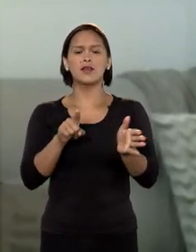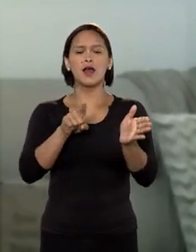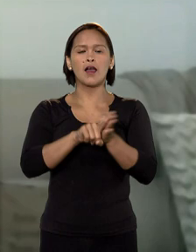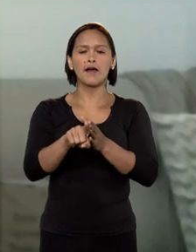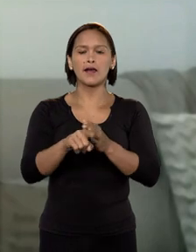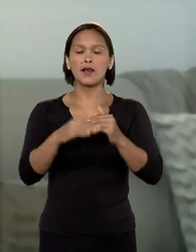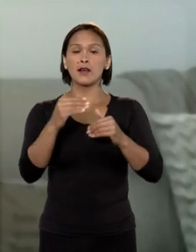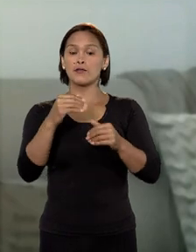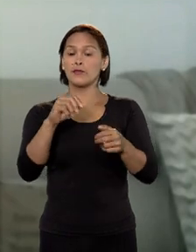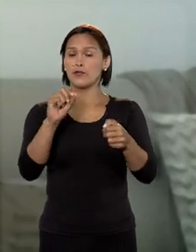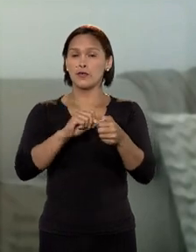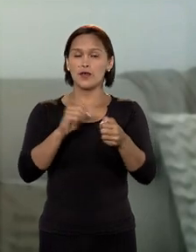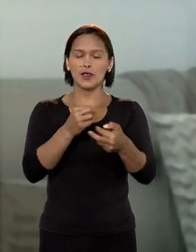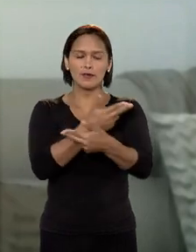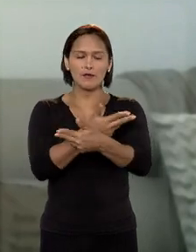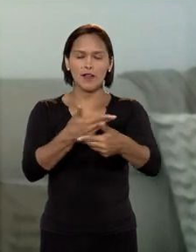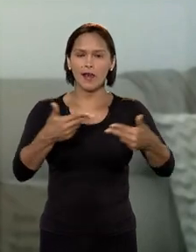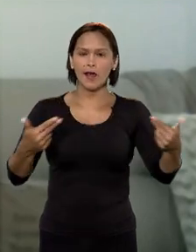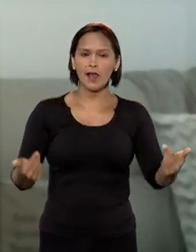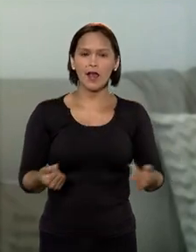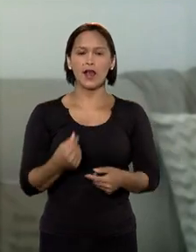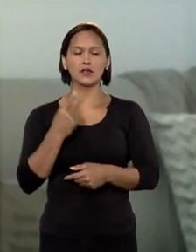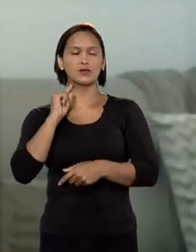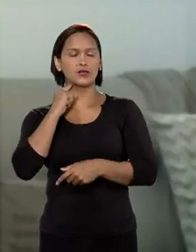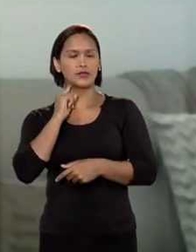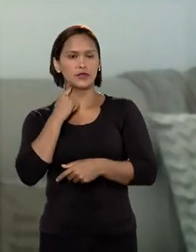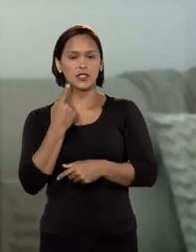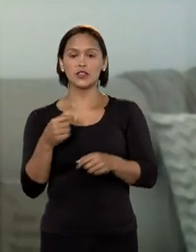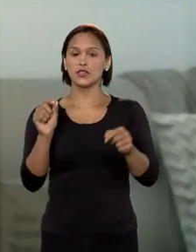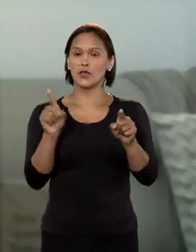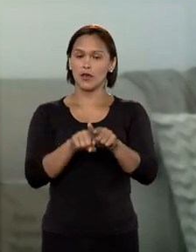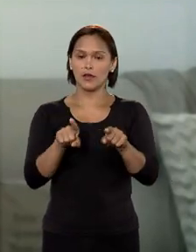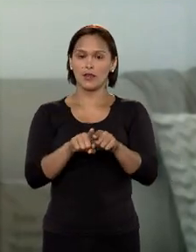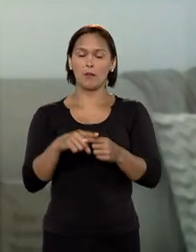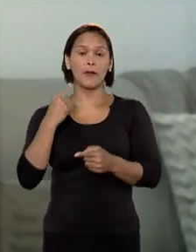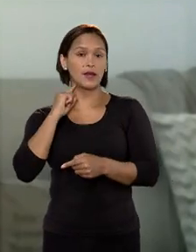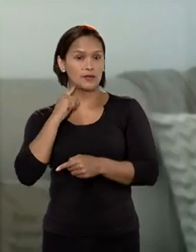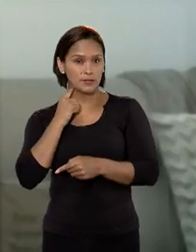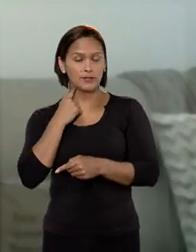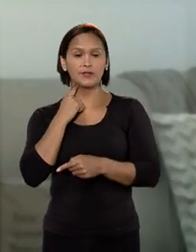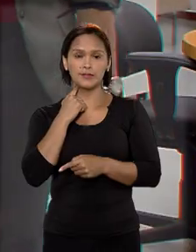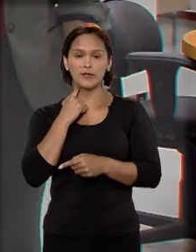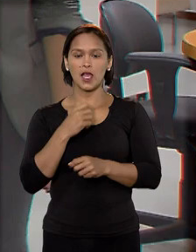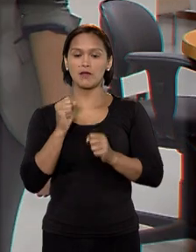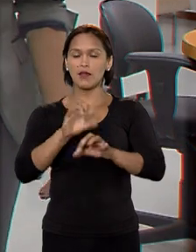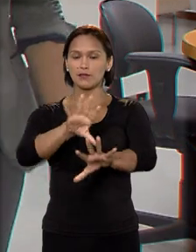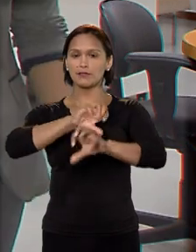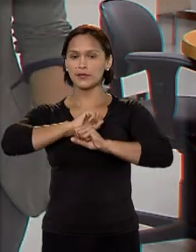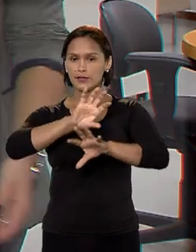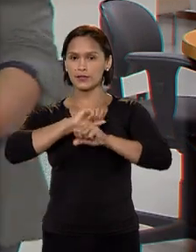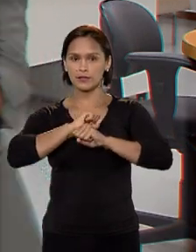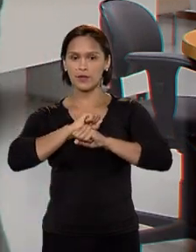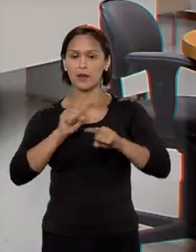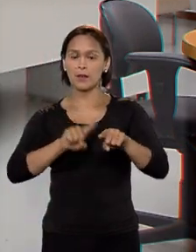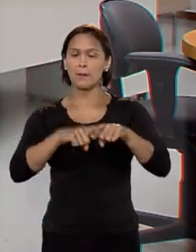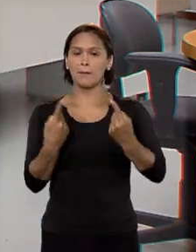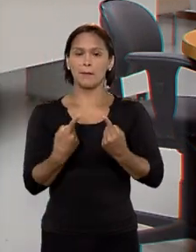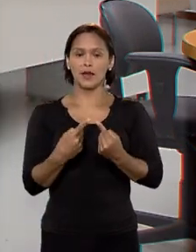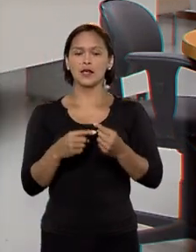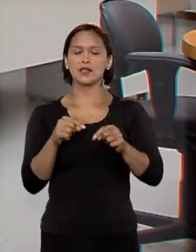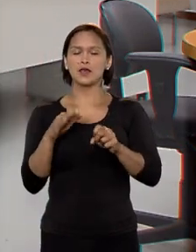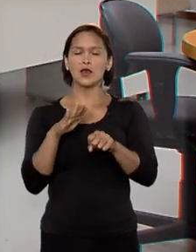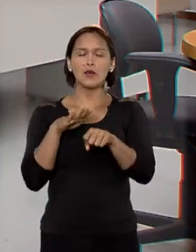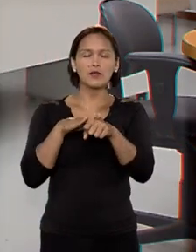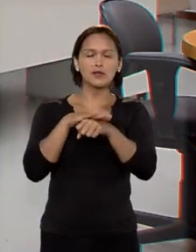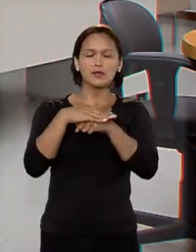questão da produção do resíduo. E o fato desse resíduo ser um resíduo contaminante. Eu acho que a gente